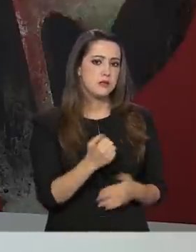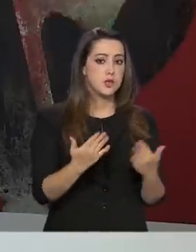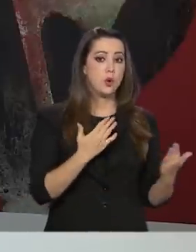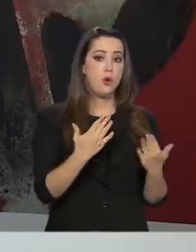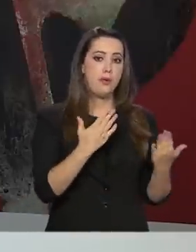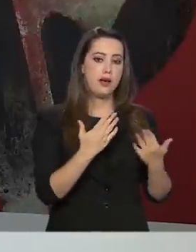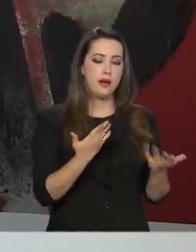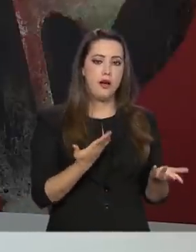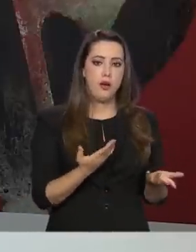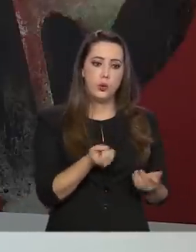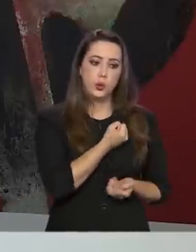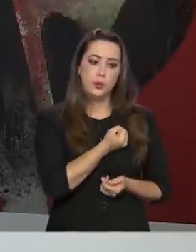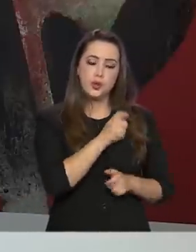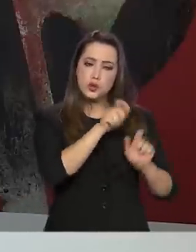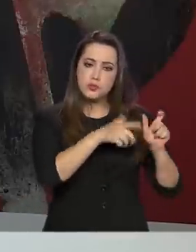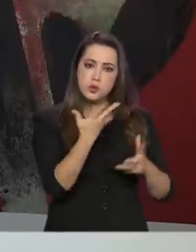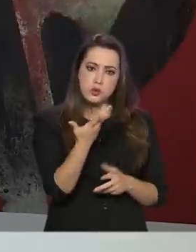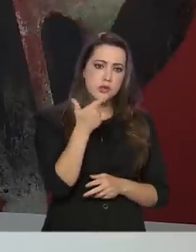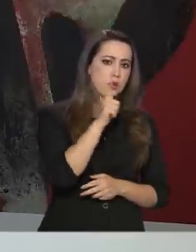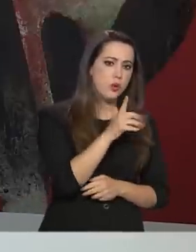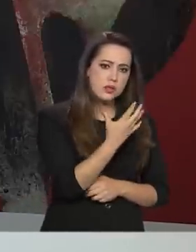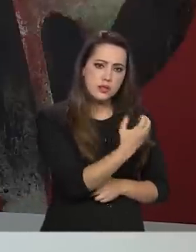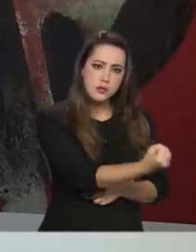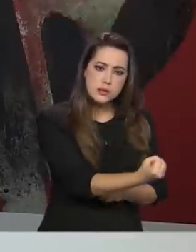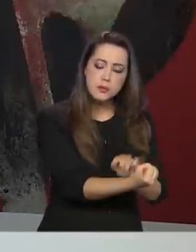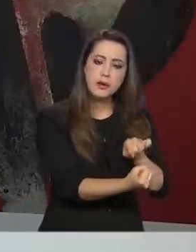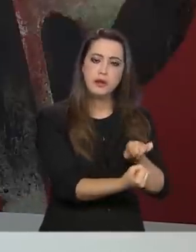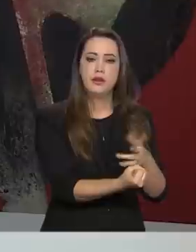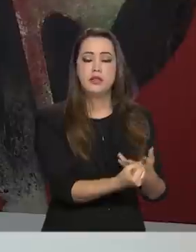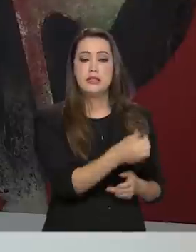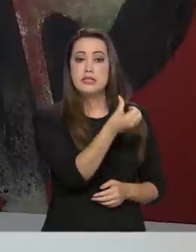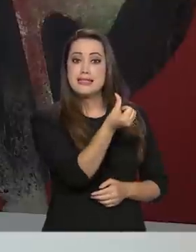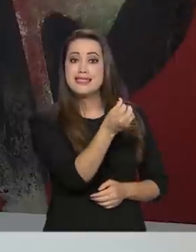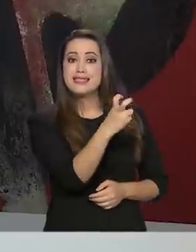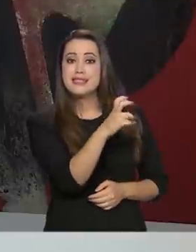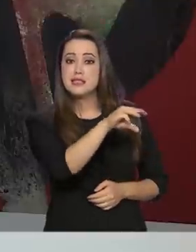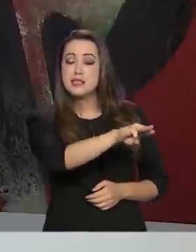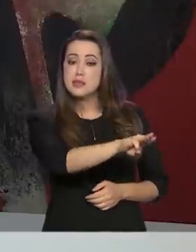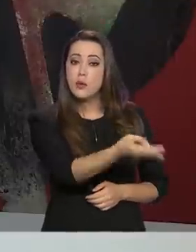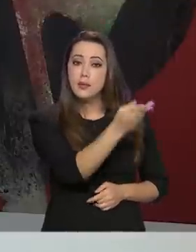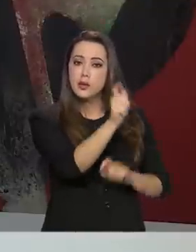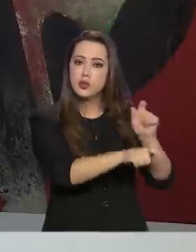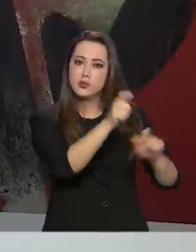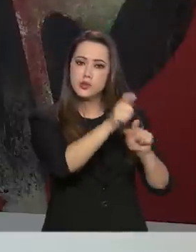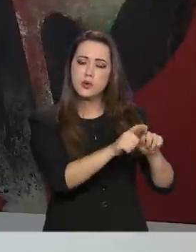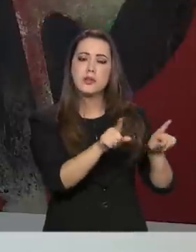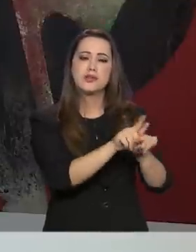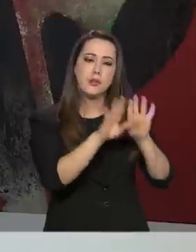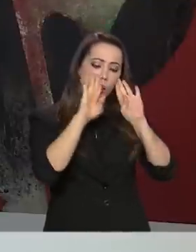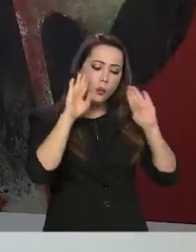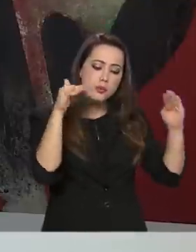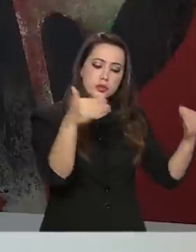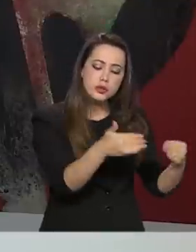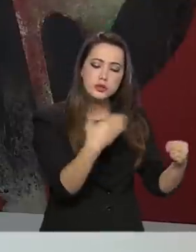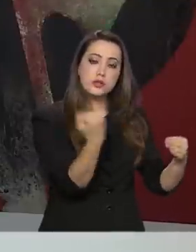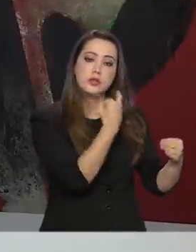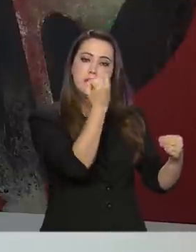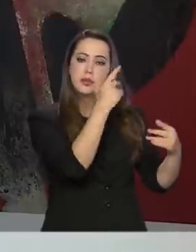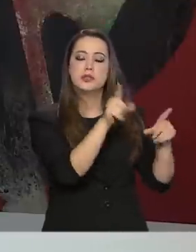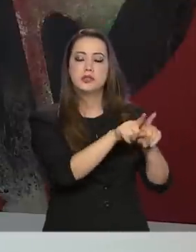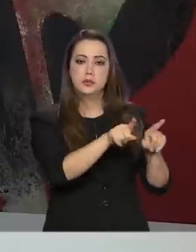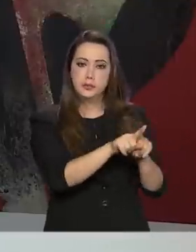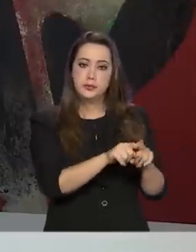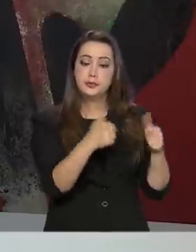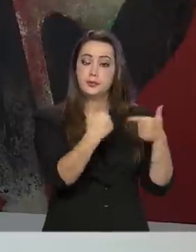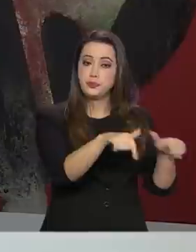cerca de 65 milhões de pessoas. pelo foco também, isso é muito importante, ela agiu muito